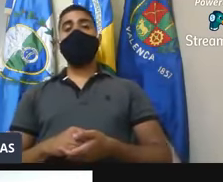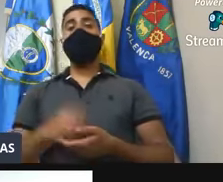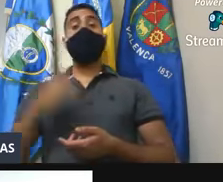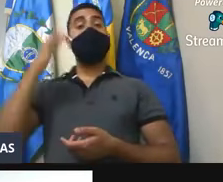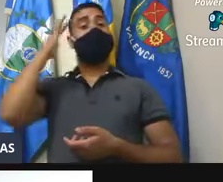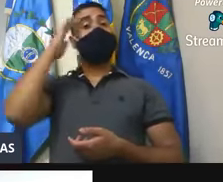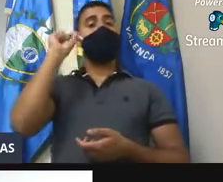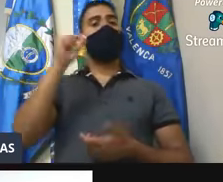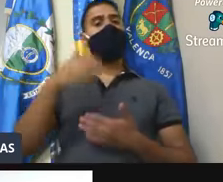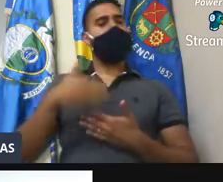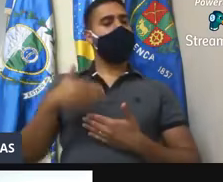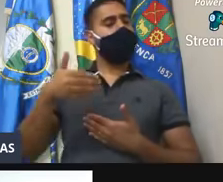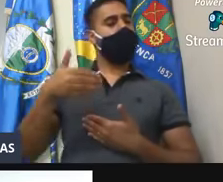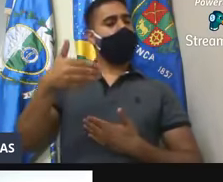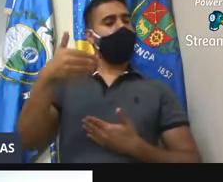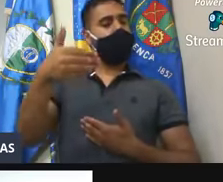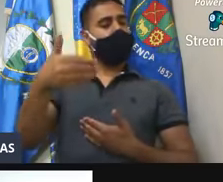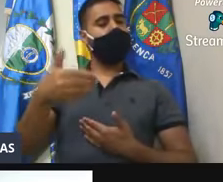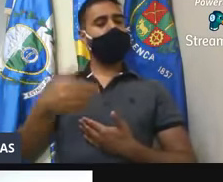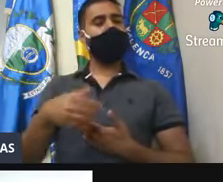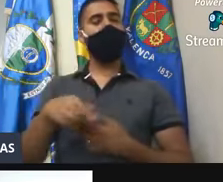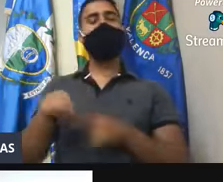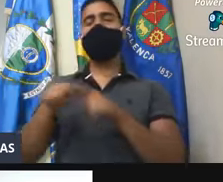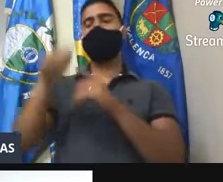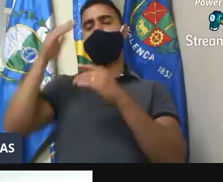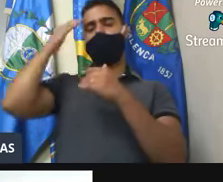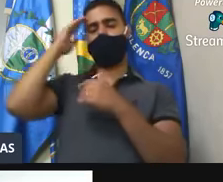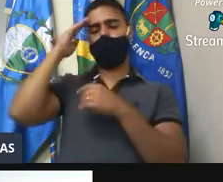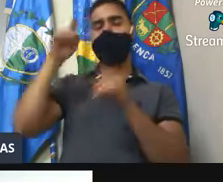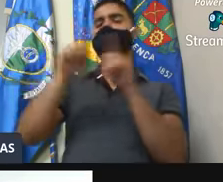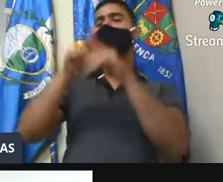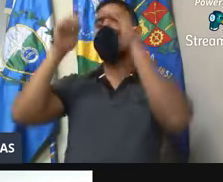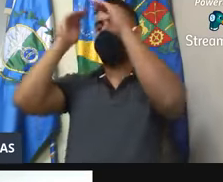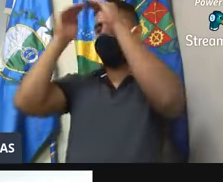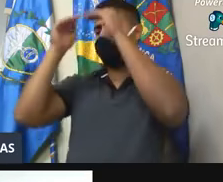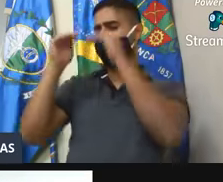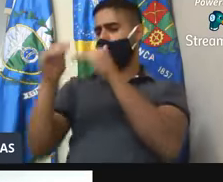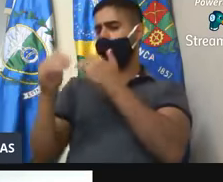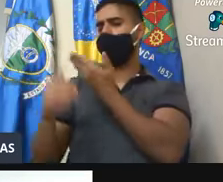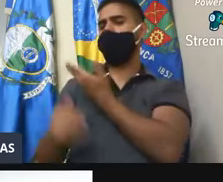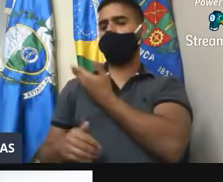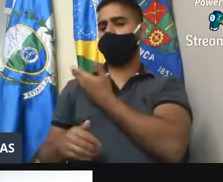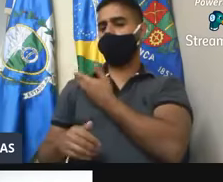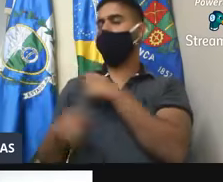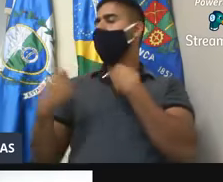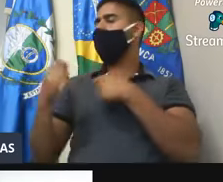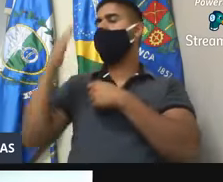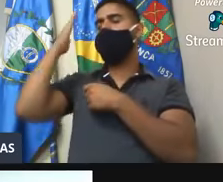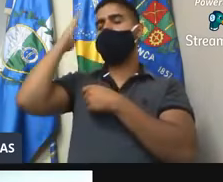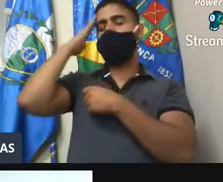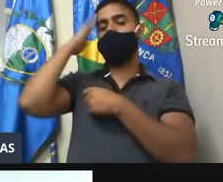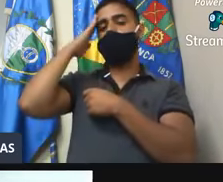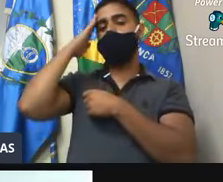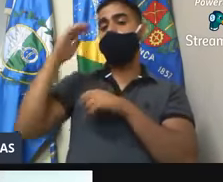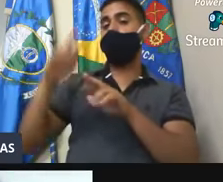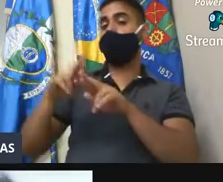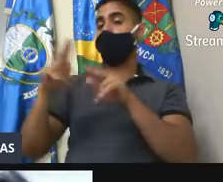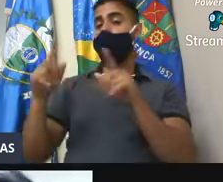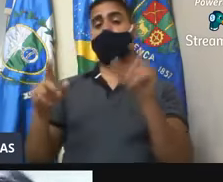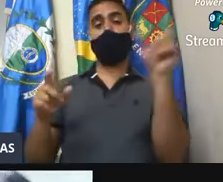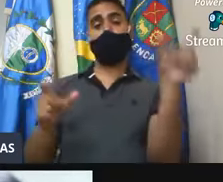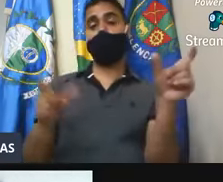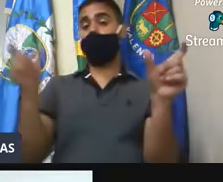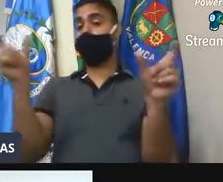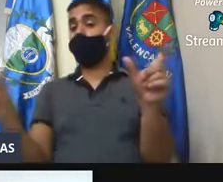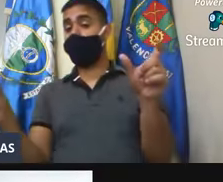pouquinho aqui, entendo e respeito os colegas, a gente precisa saber diferenciar uma coisa